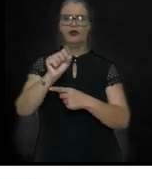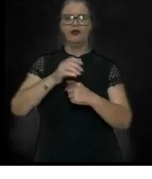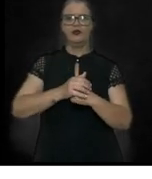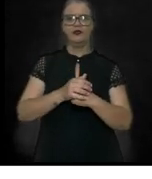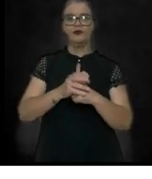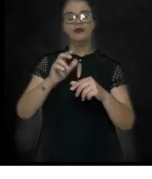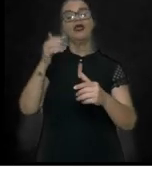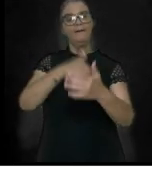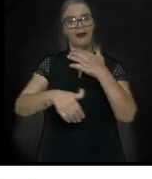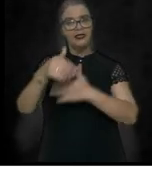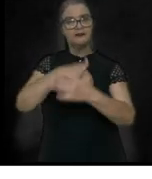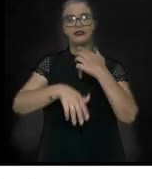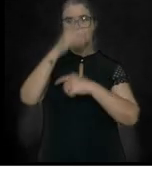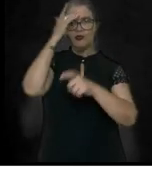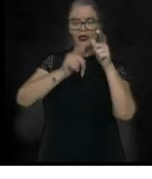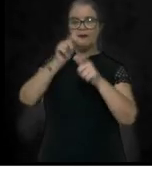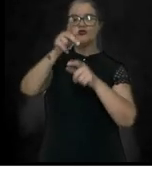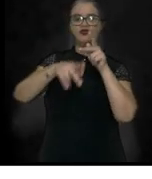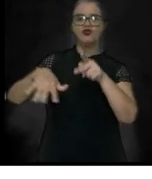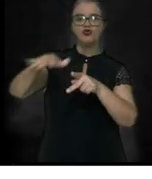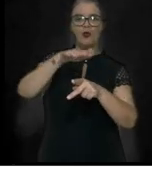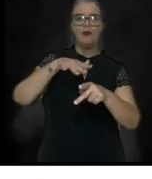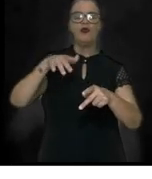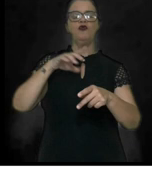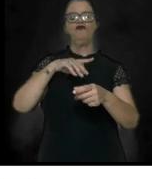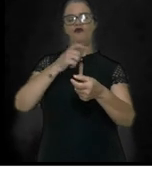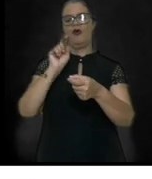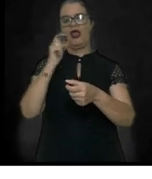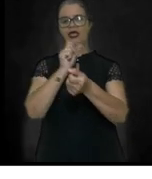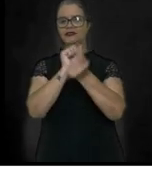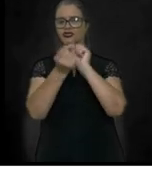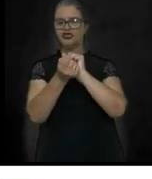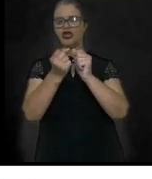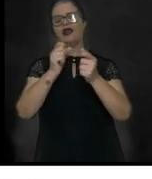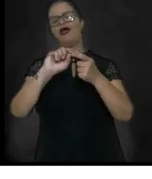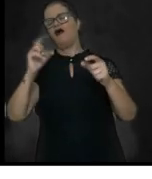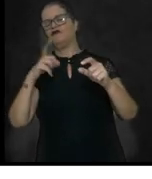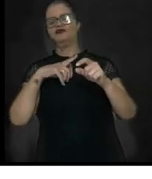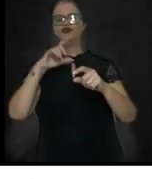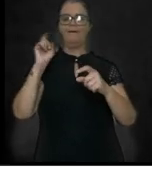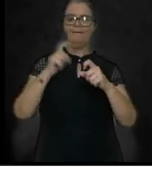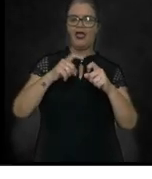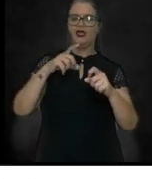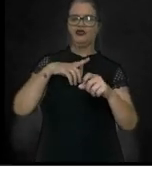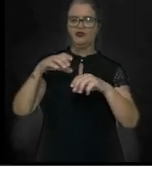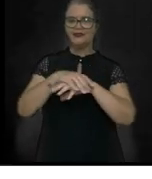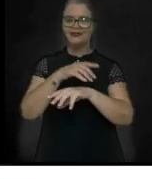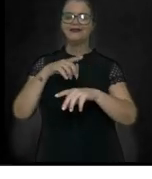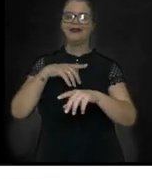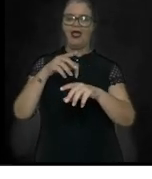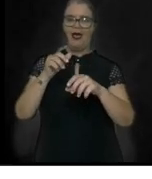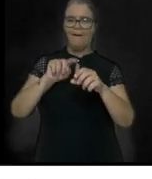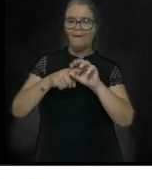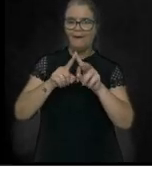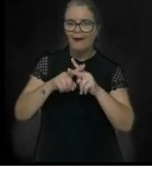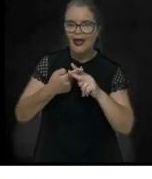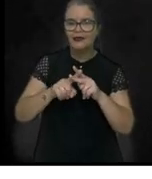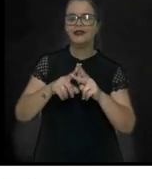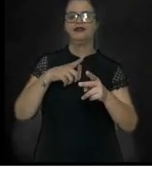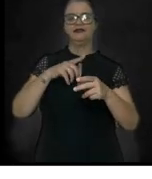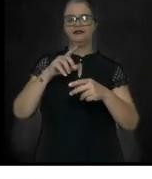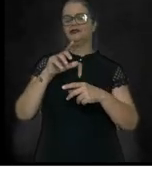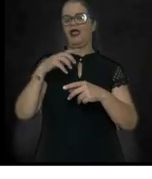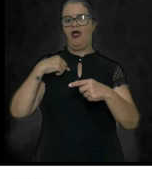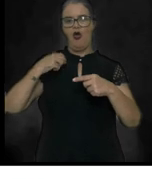de pessoas do povo, ex-escravos, médicos, sapateiros, afaiates, padres, entre outros segmentos